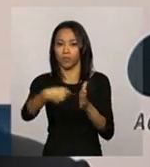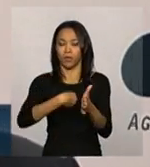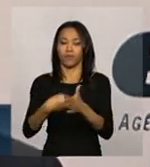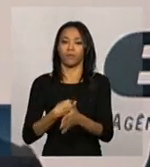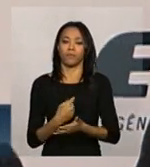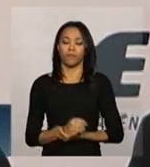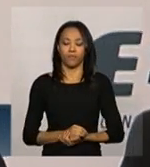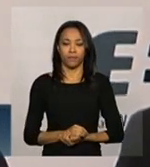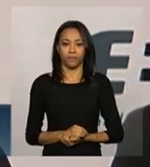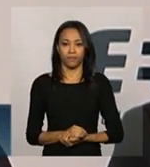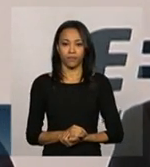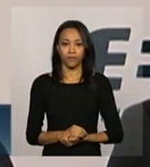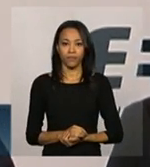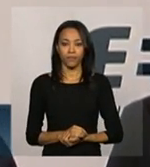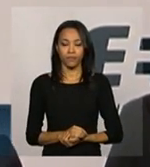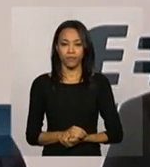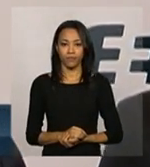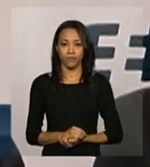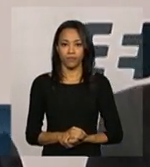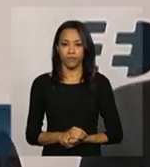Podemos conduzir, então, Jorge, já.